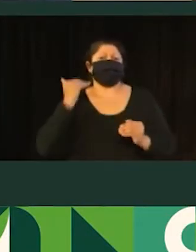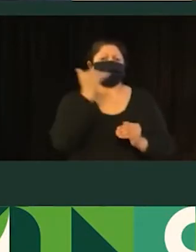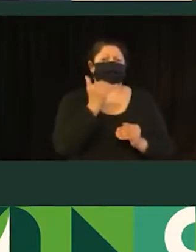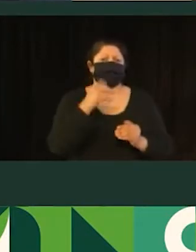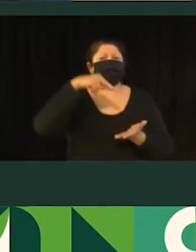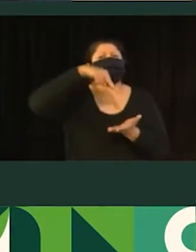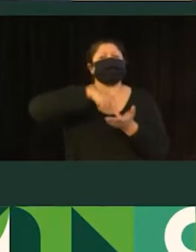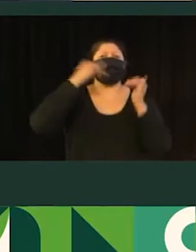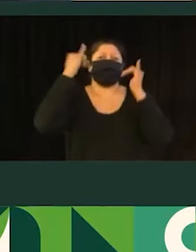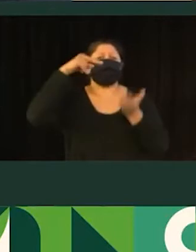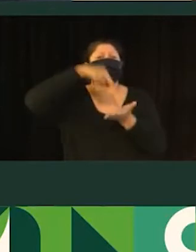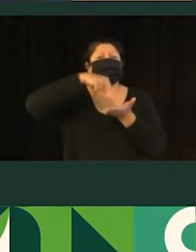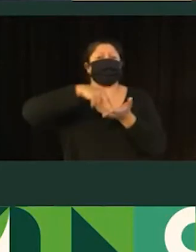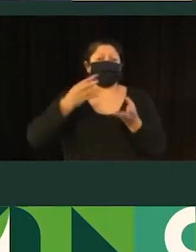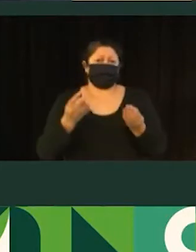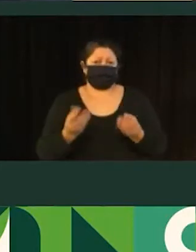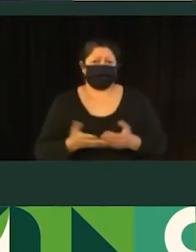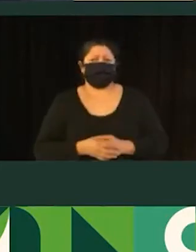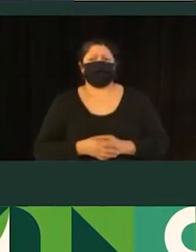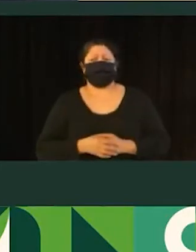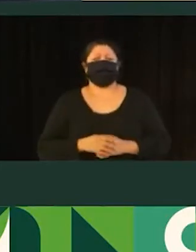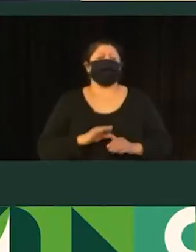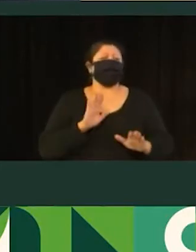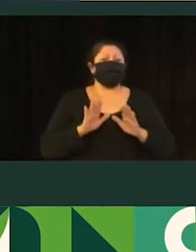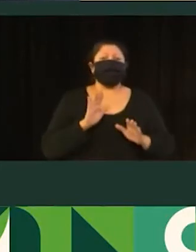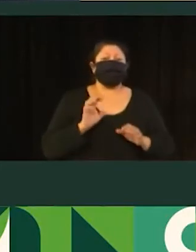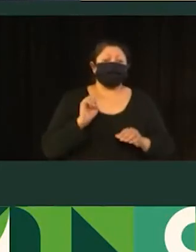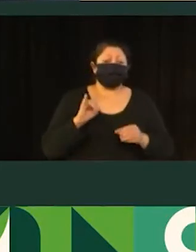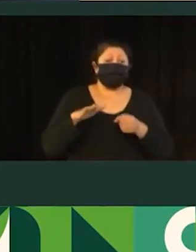foi anotado, pesquisa, sentido, linha, nível de ocupação.